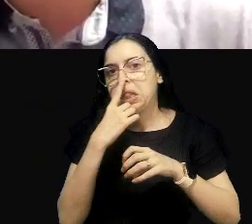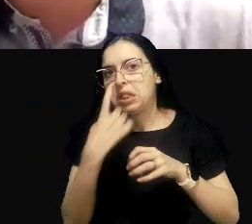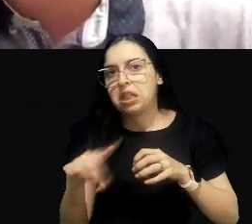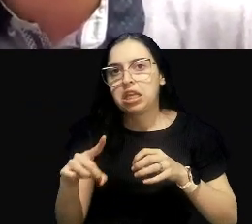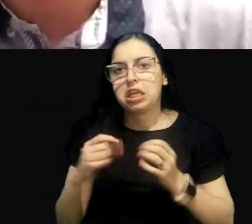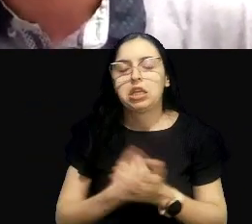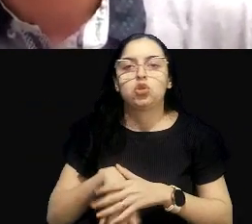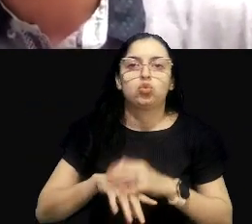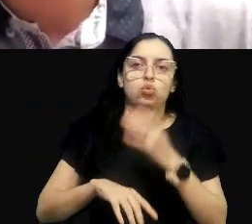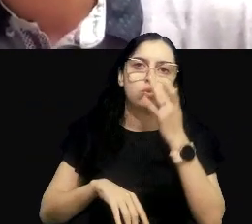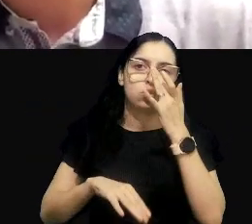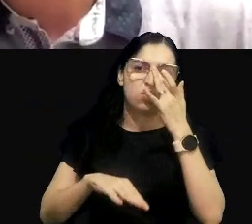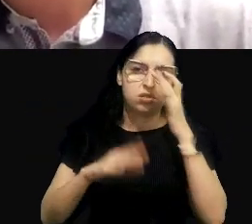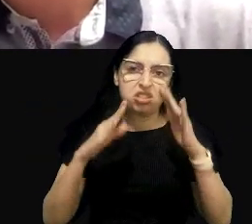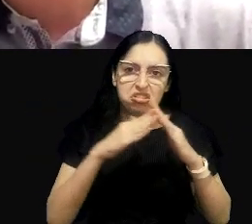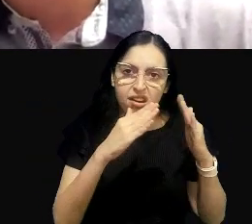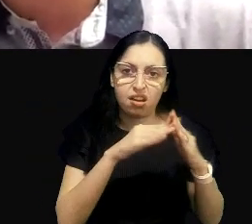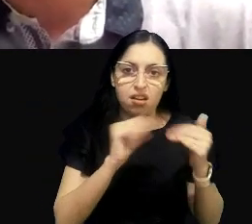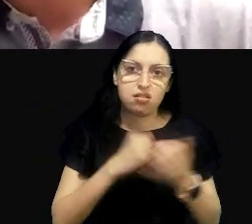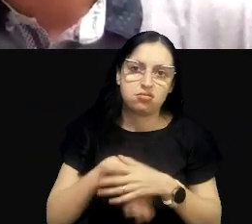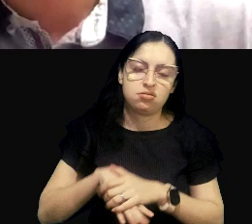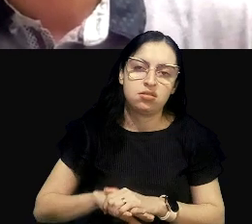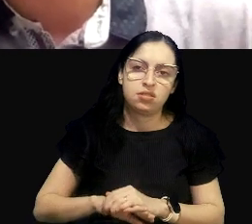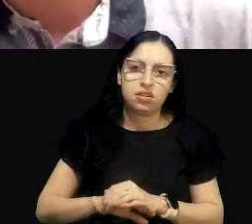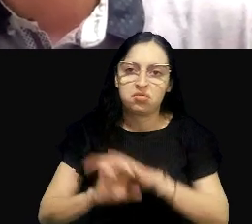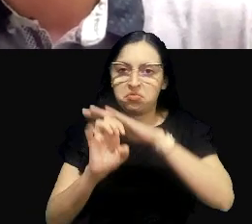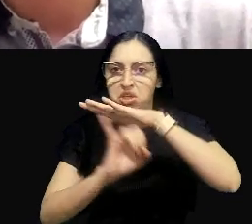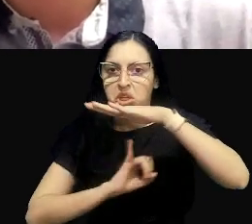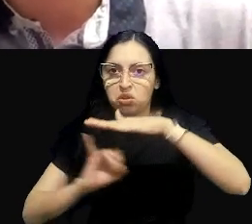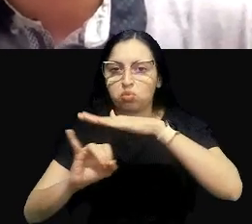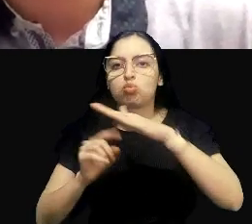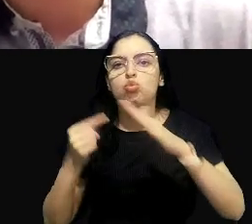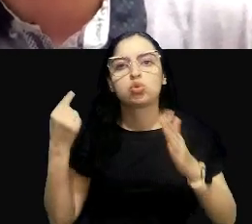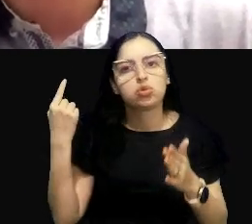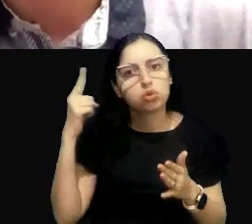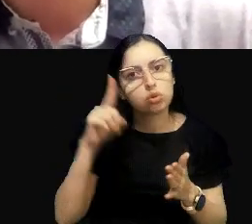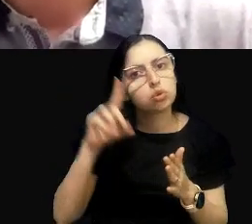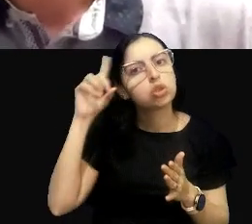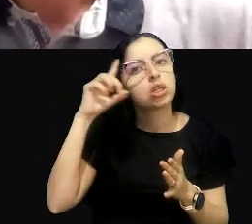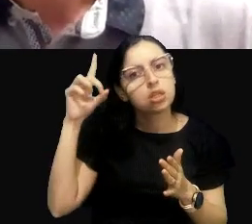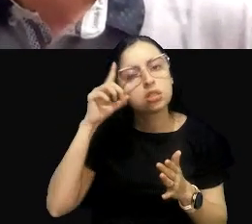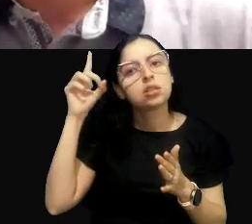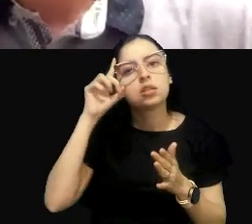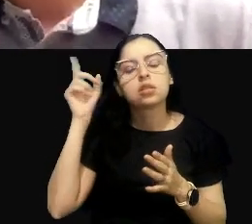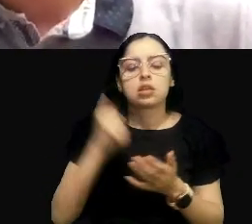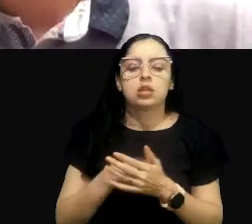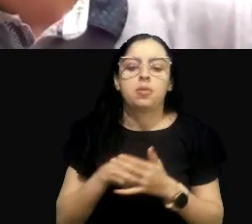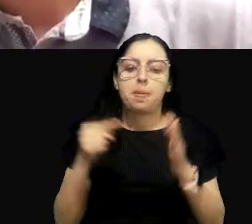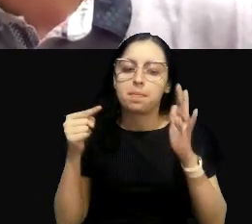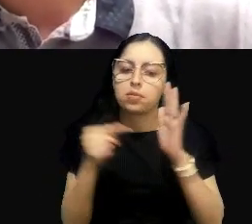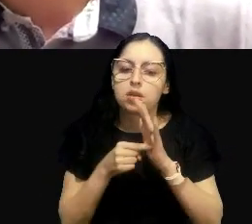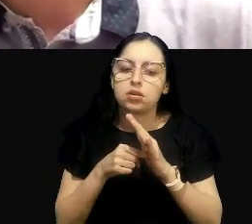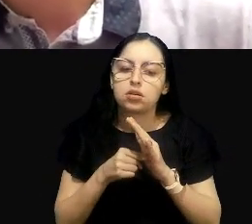esgoto doméstico, lança um influente industrial pontualmente. Daí o nome pontual. E à direita de vocês,